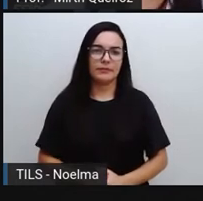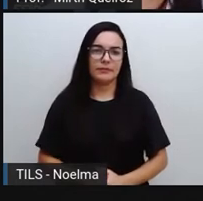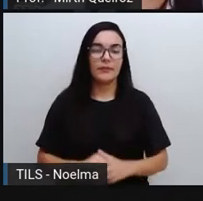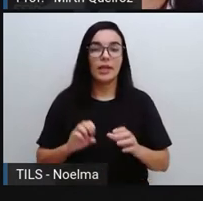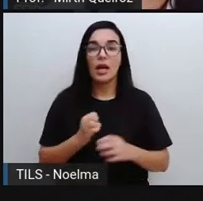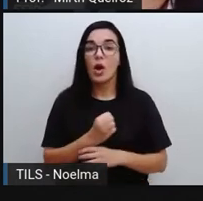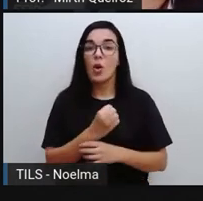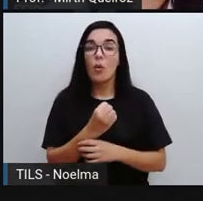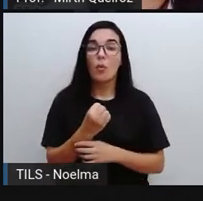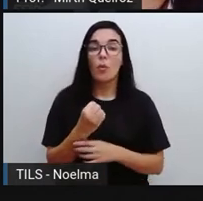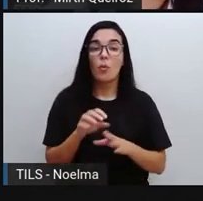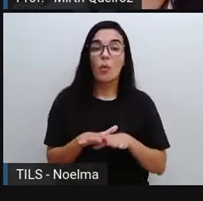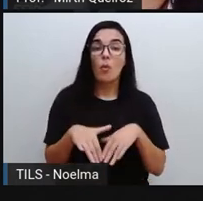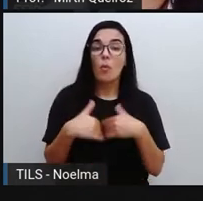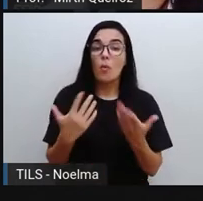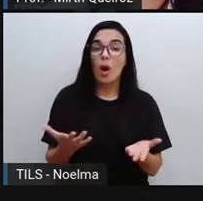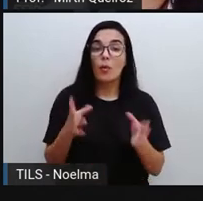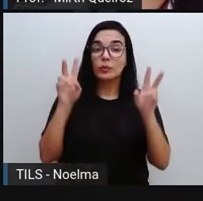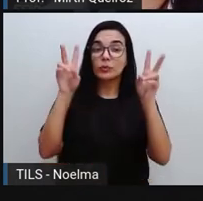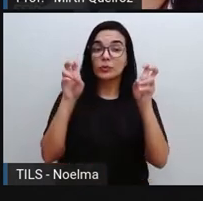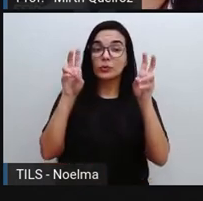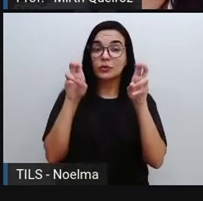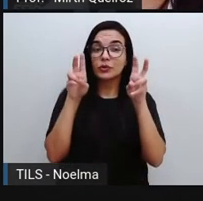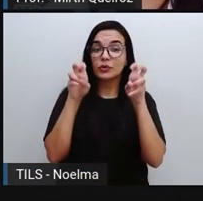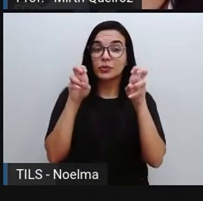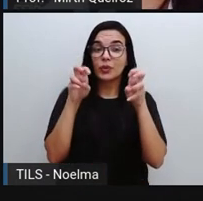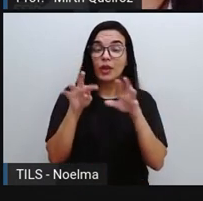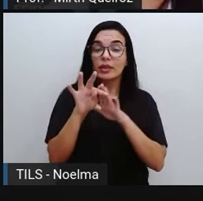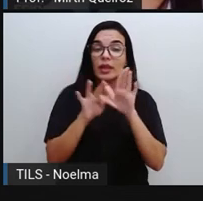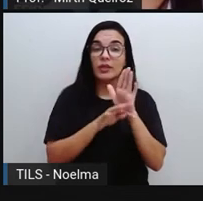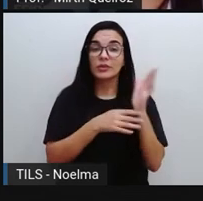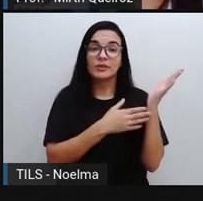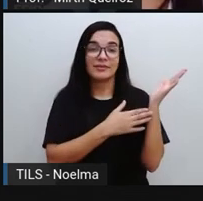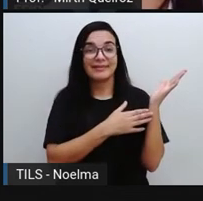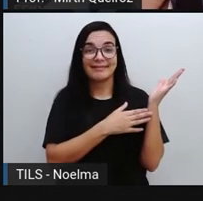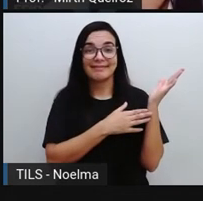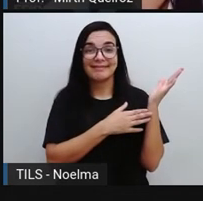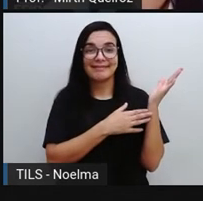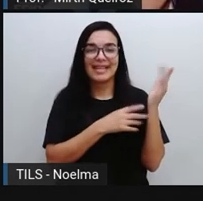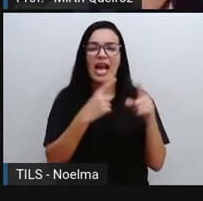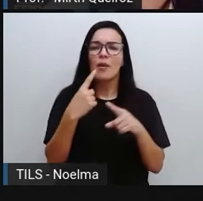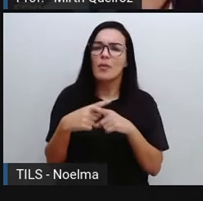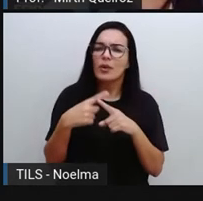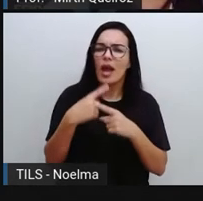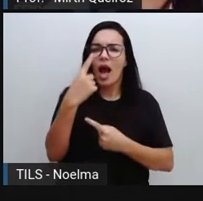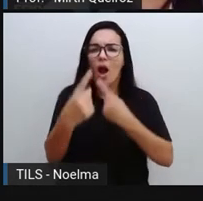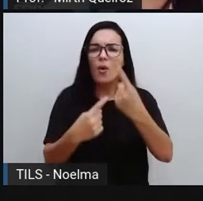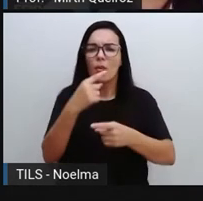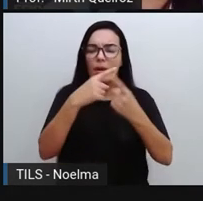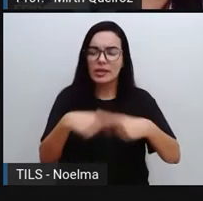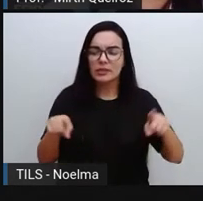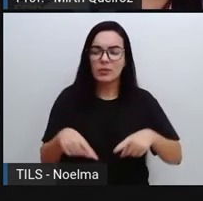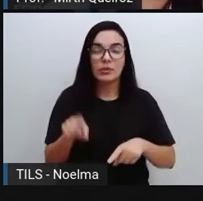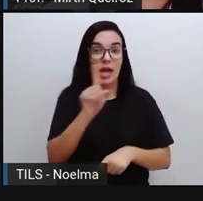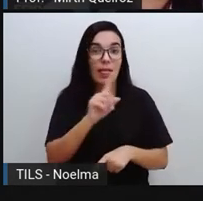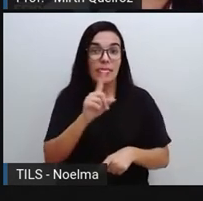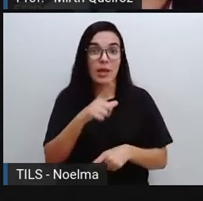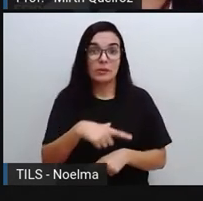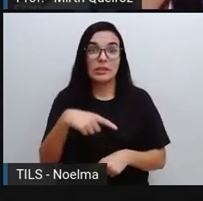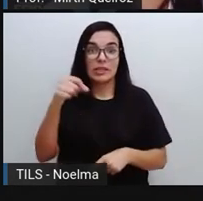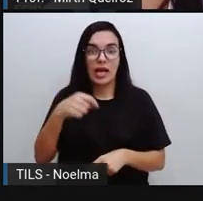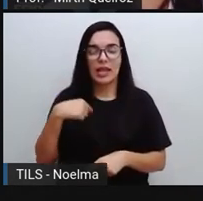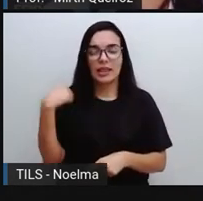Qual é o título do texto? Vamos ver lá qual é título do texto? Olha só. Por que algumas músicas não saem da nossa